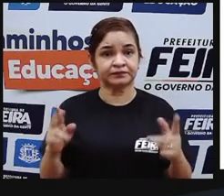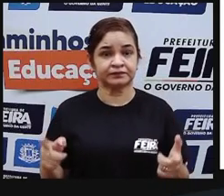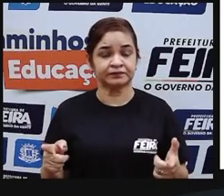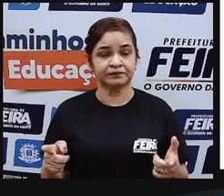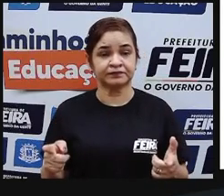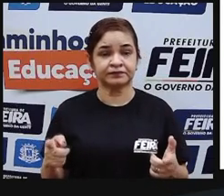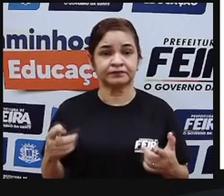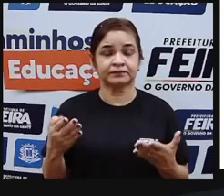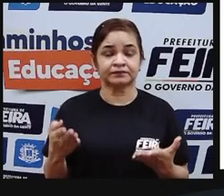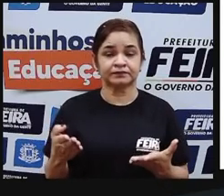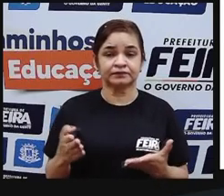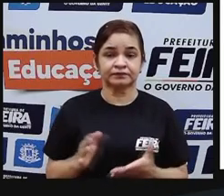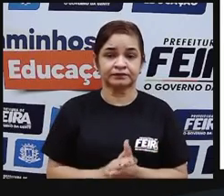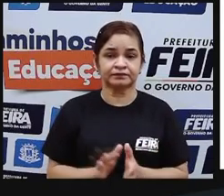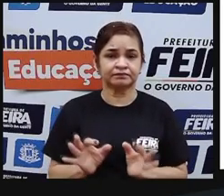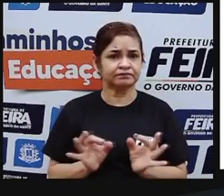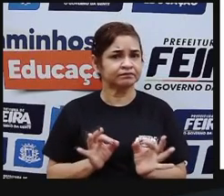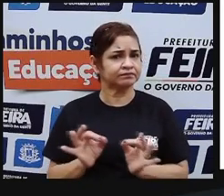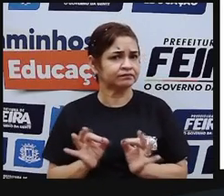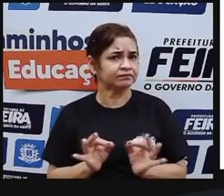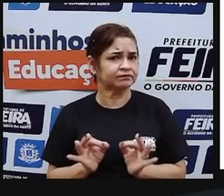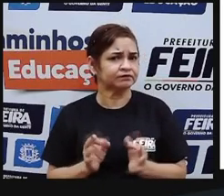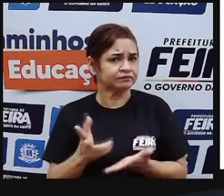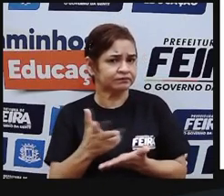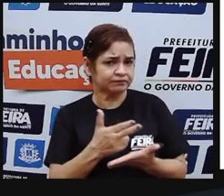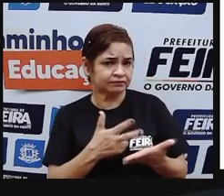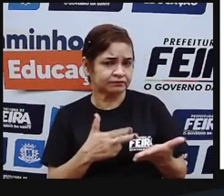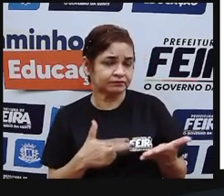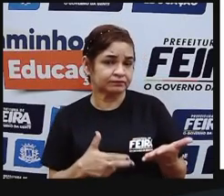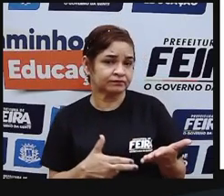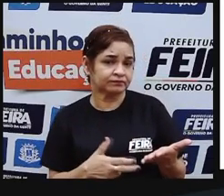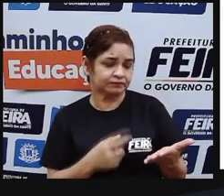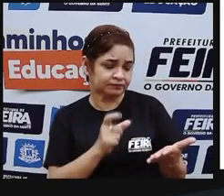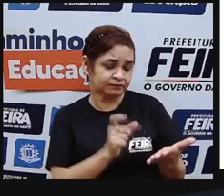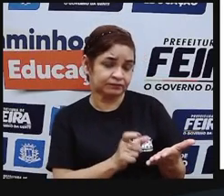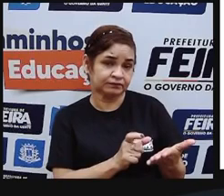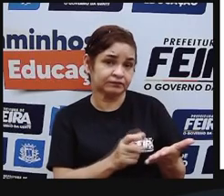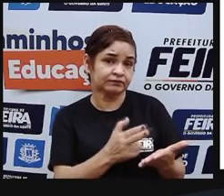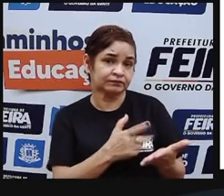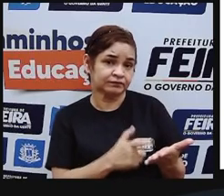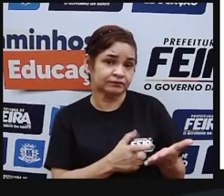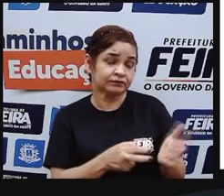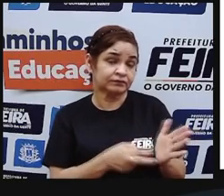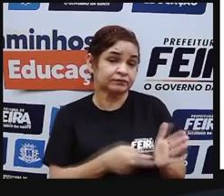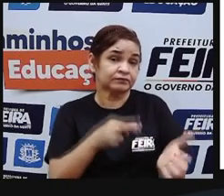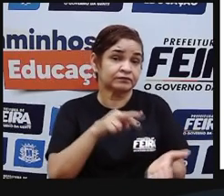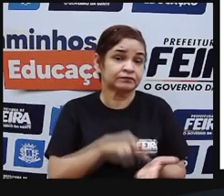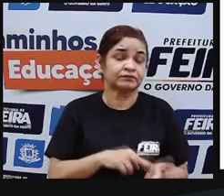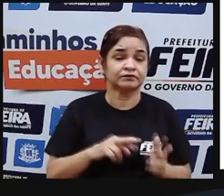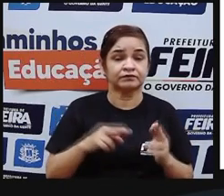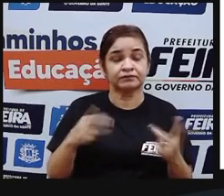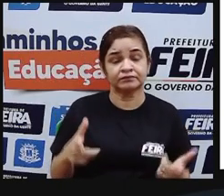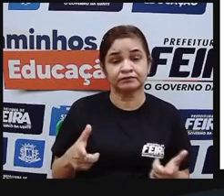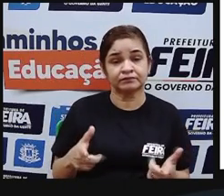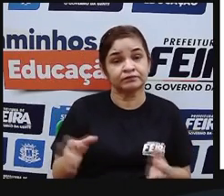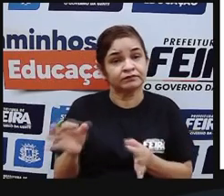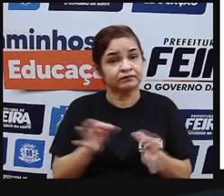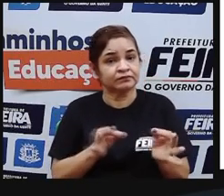escritas em formato de desenhos e onde cada desenho tem um significado formando a palavra